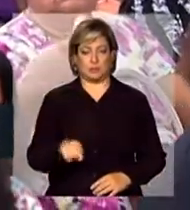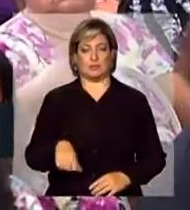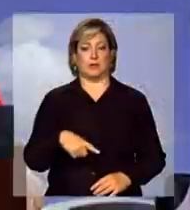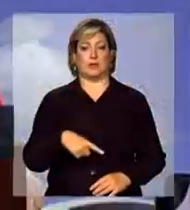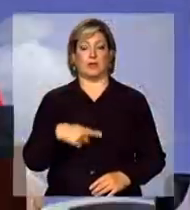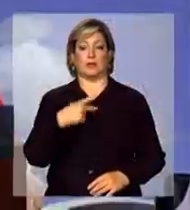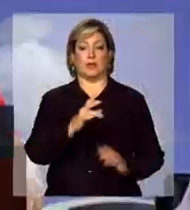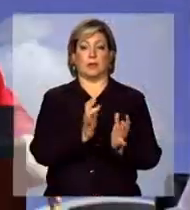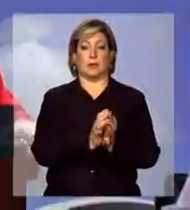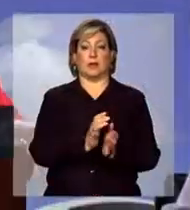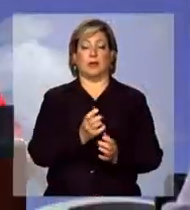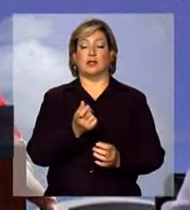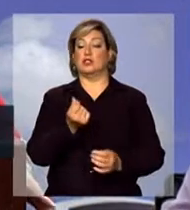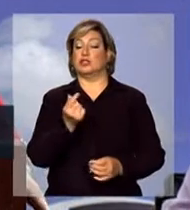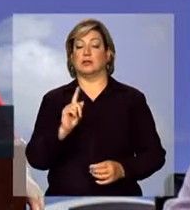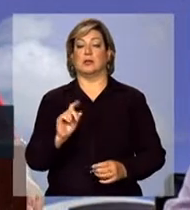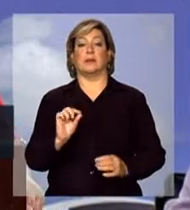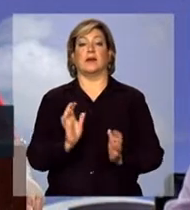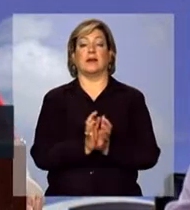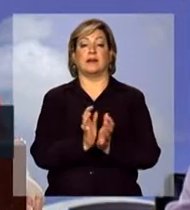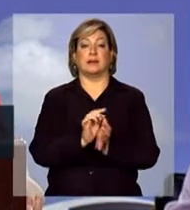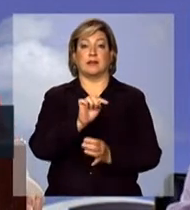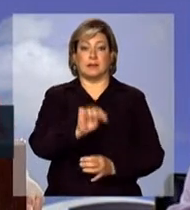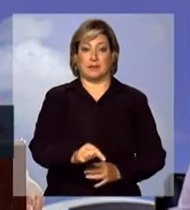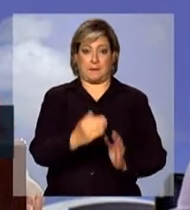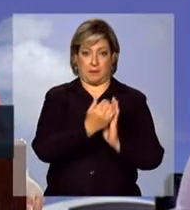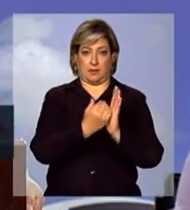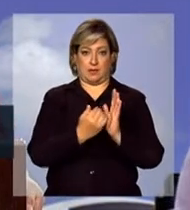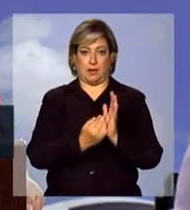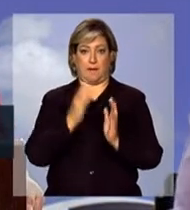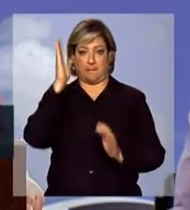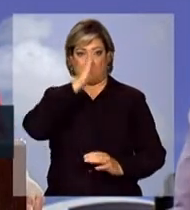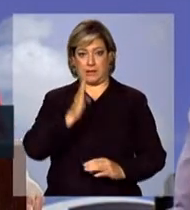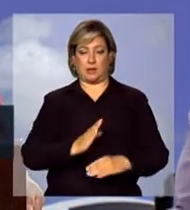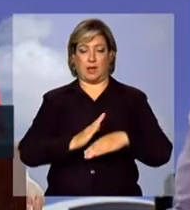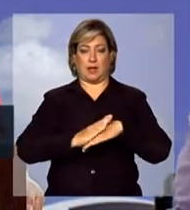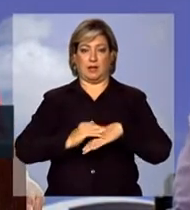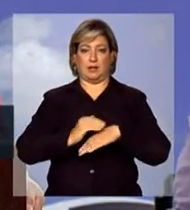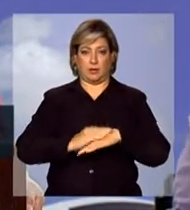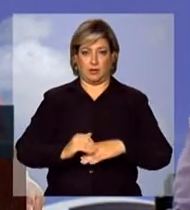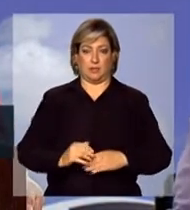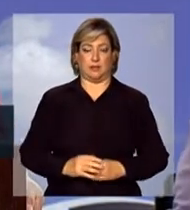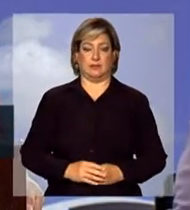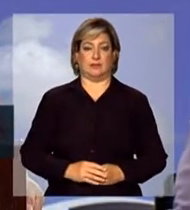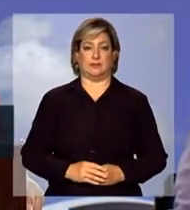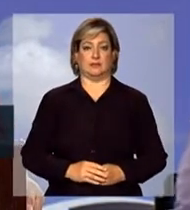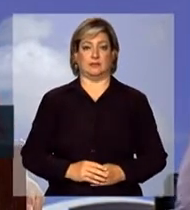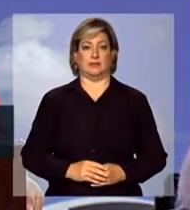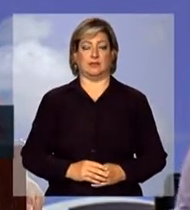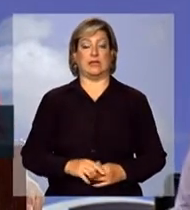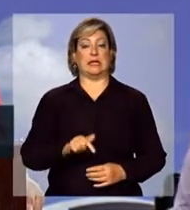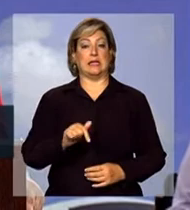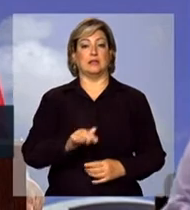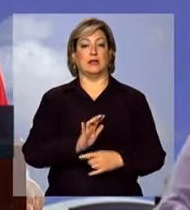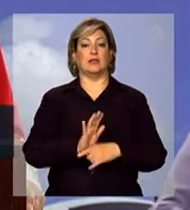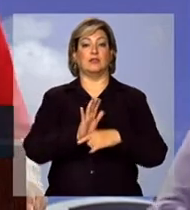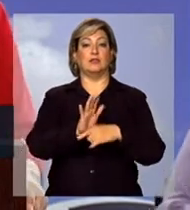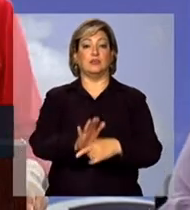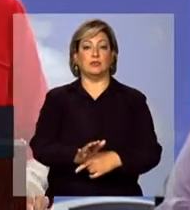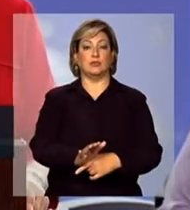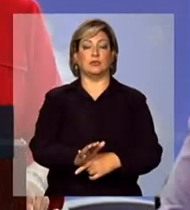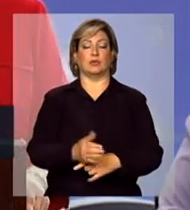da parte de renda, mas o programa Brasil Carinhoso, permitiu que nós